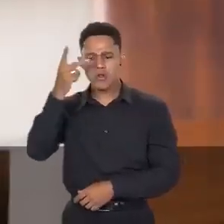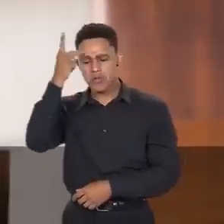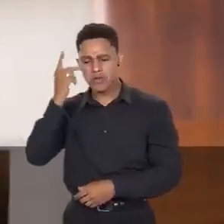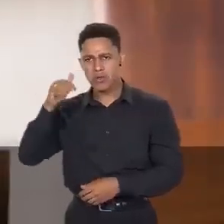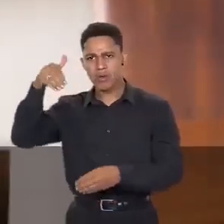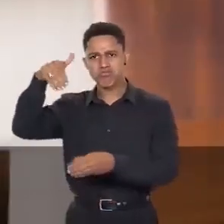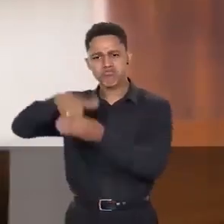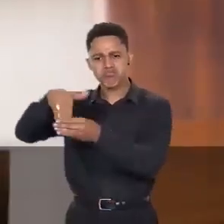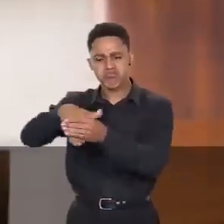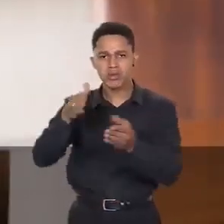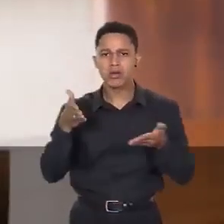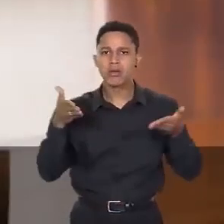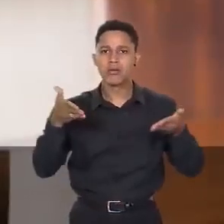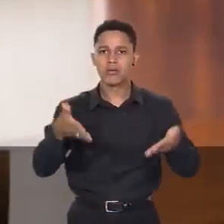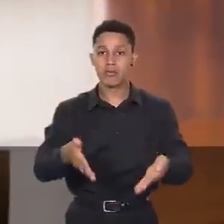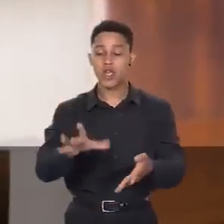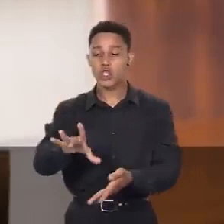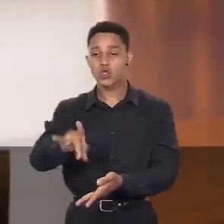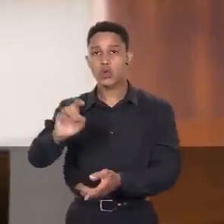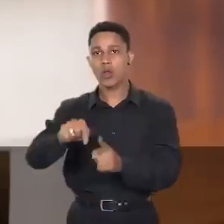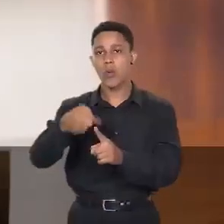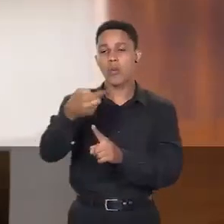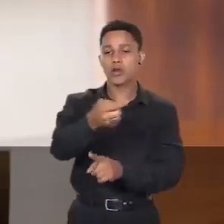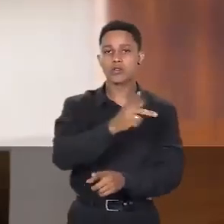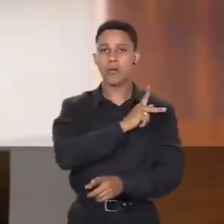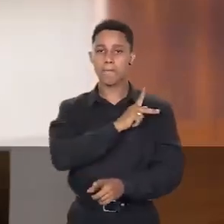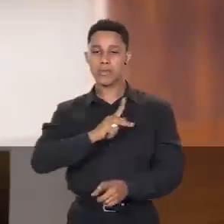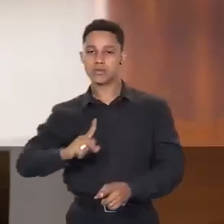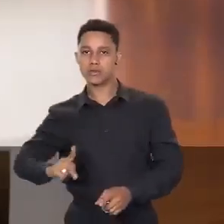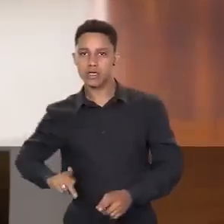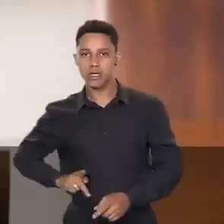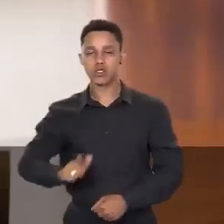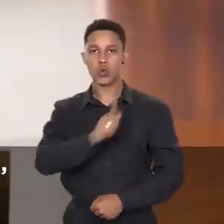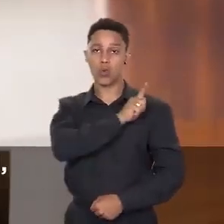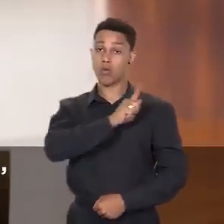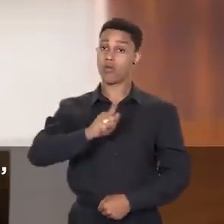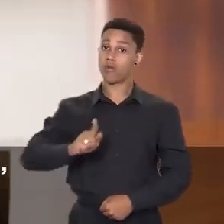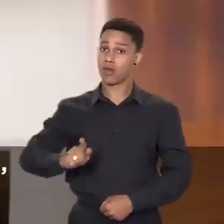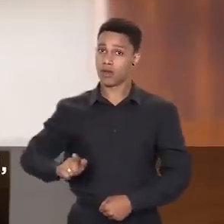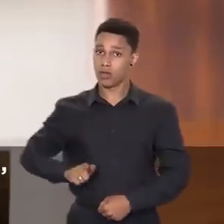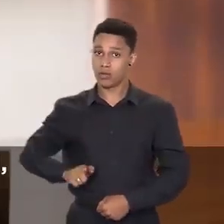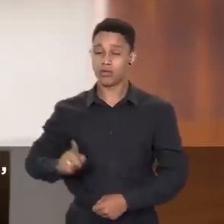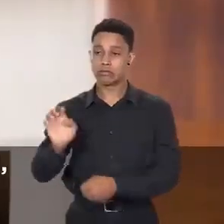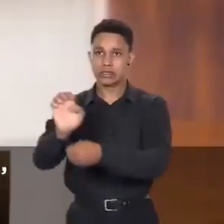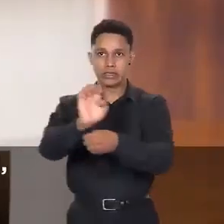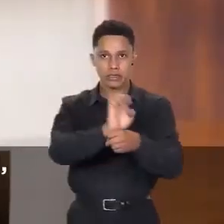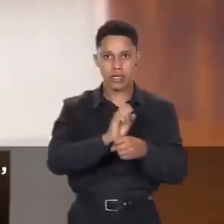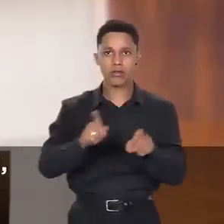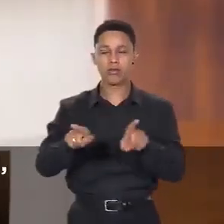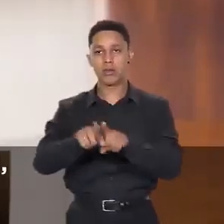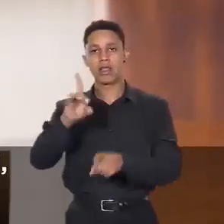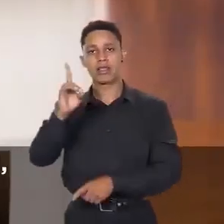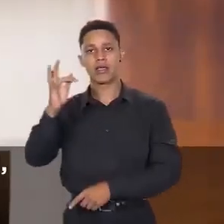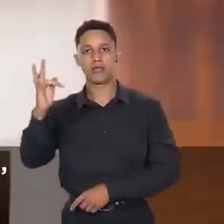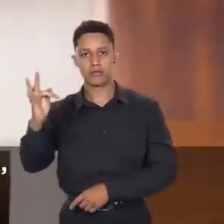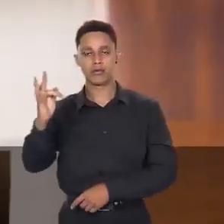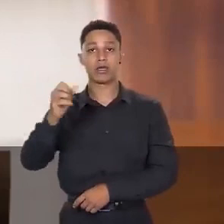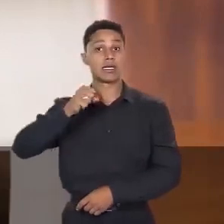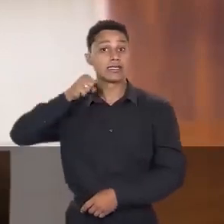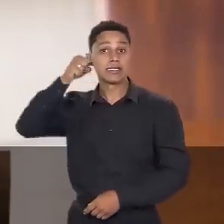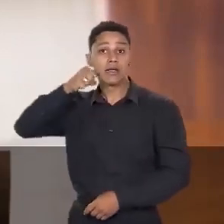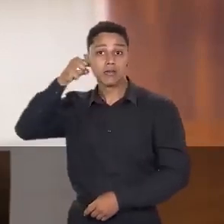eleitoras e eleitores irão escolher os próximos presidentes da República, governadores de Estado e do Distrito Federal,